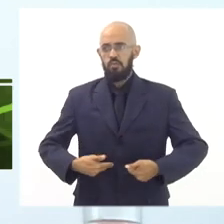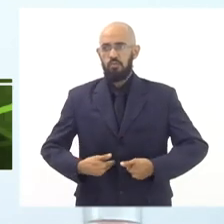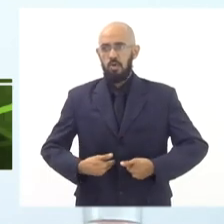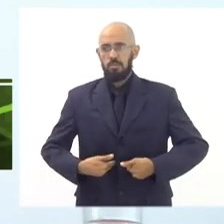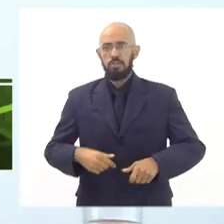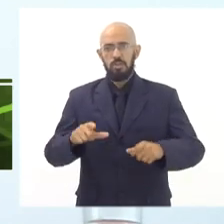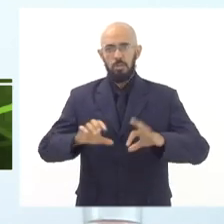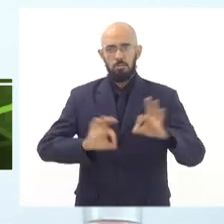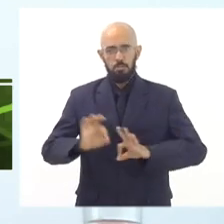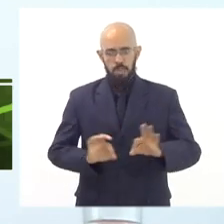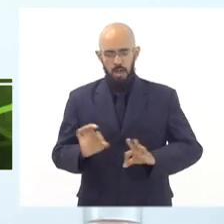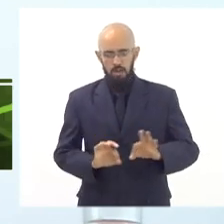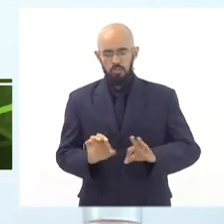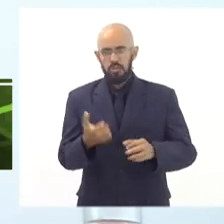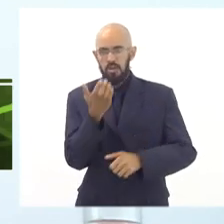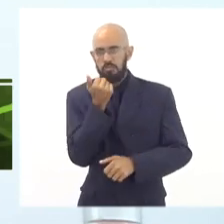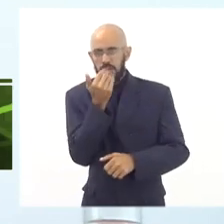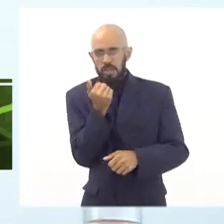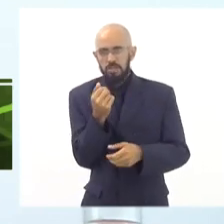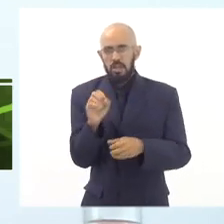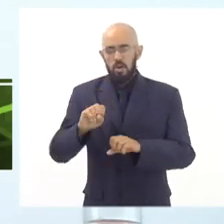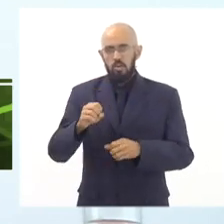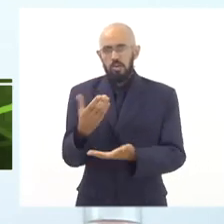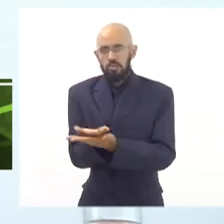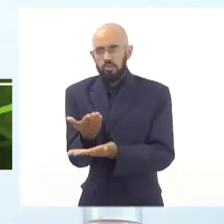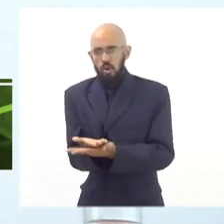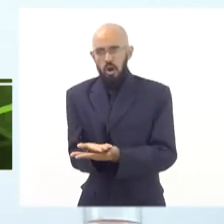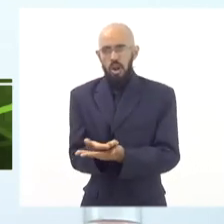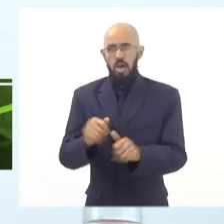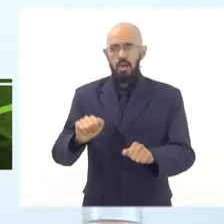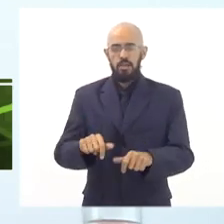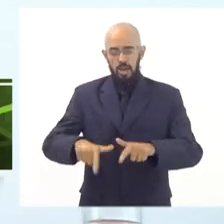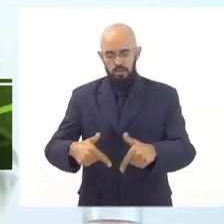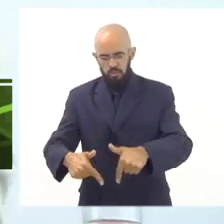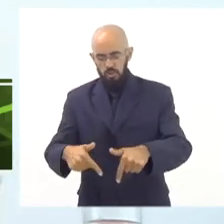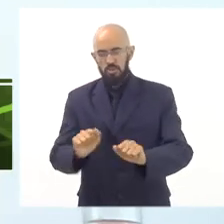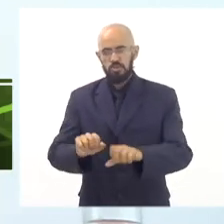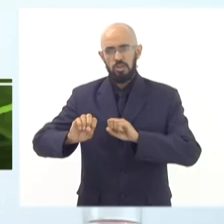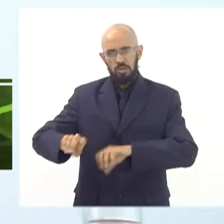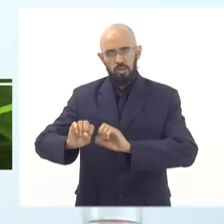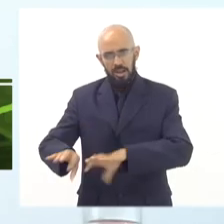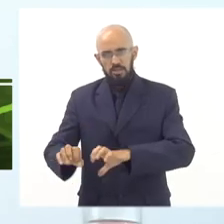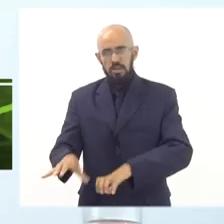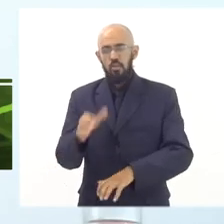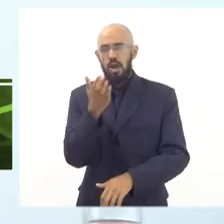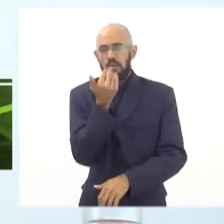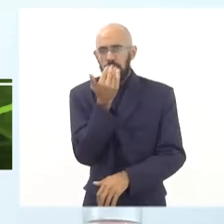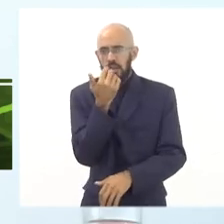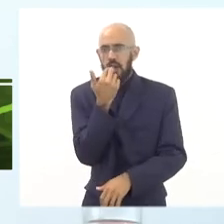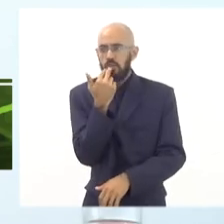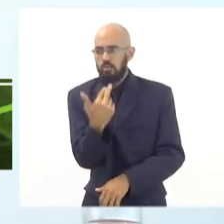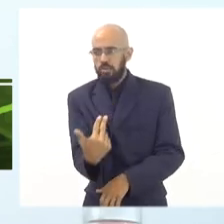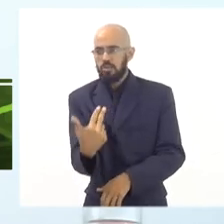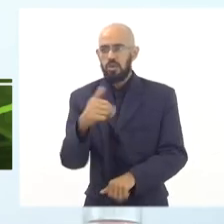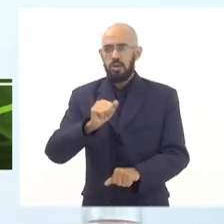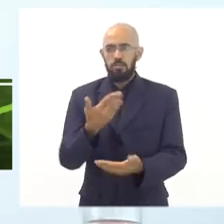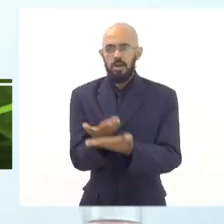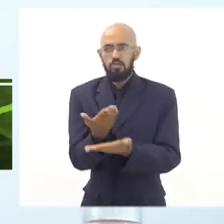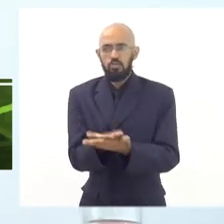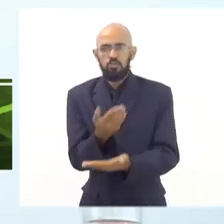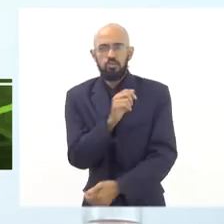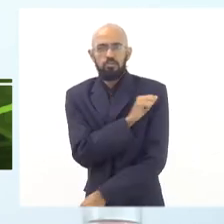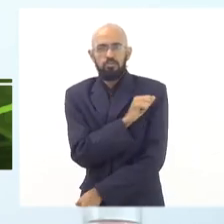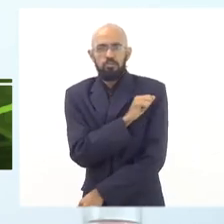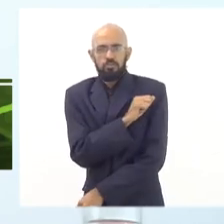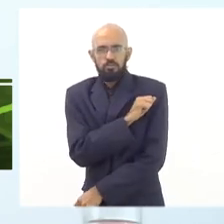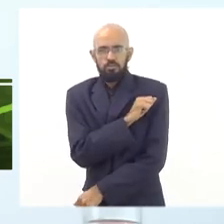Escolar, que oferece alimentação escolar e ações de educação alimentar e nutricional aos estudantes das